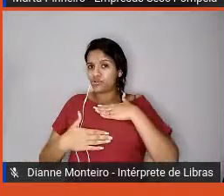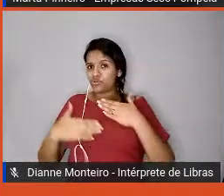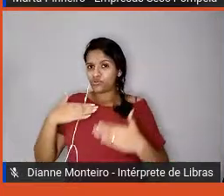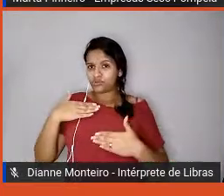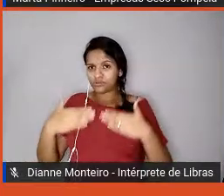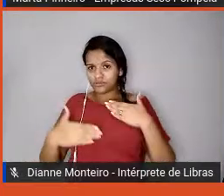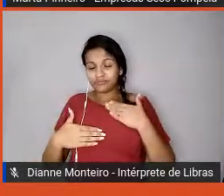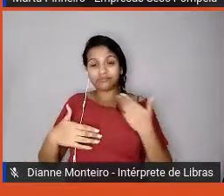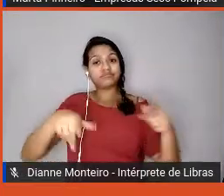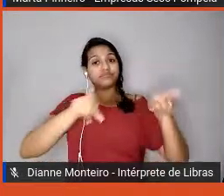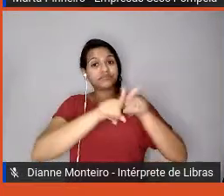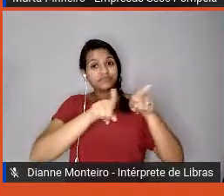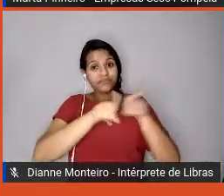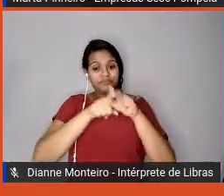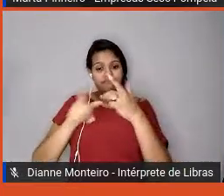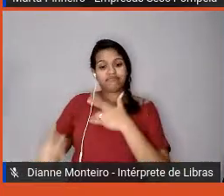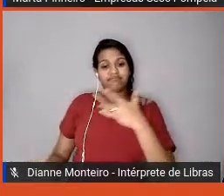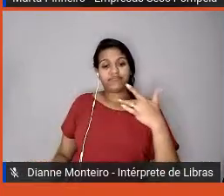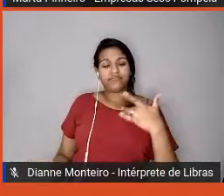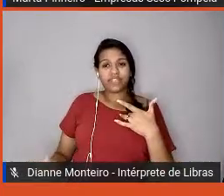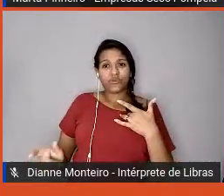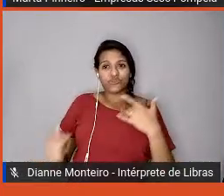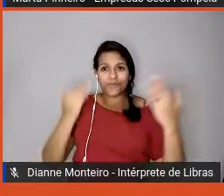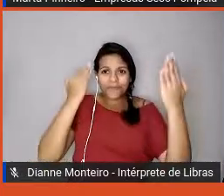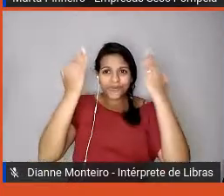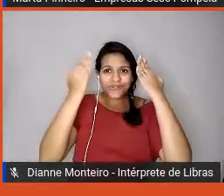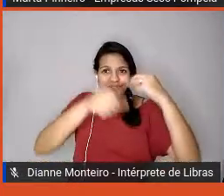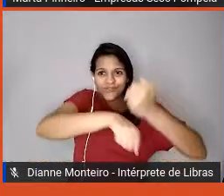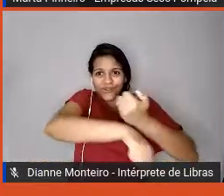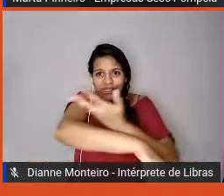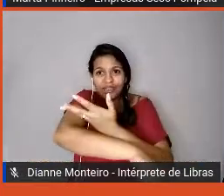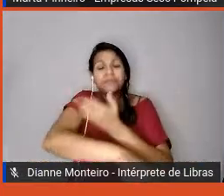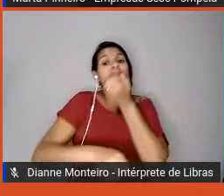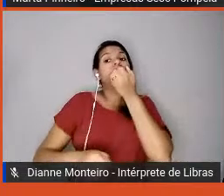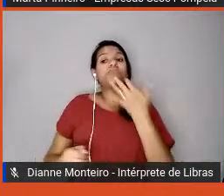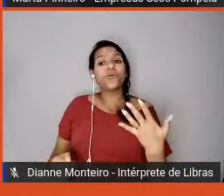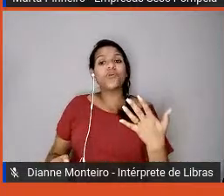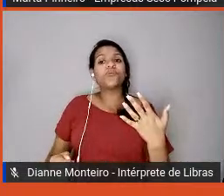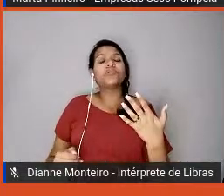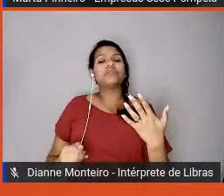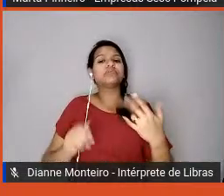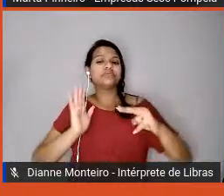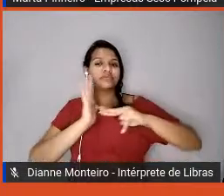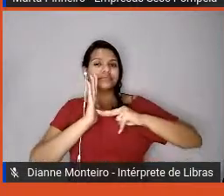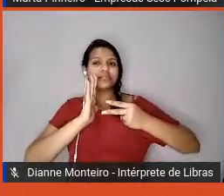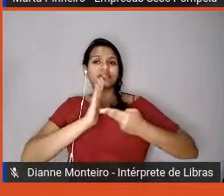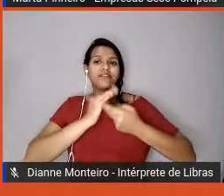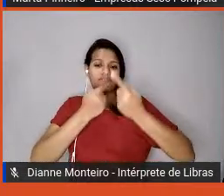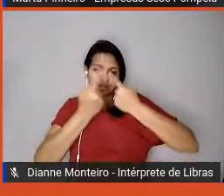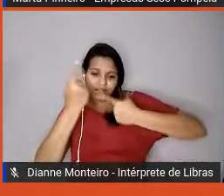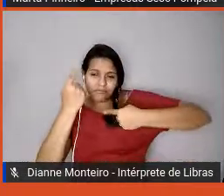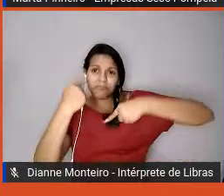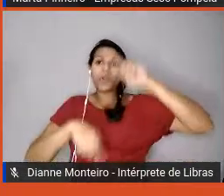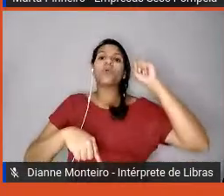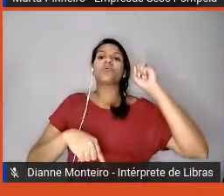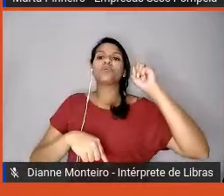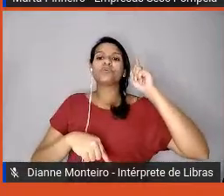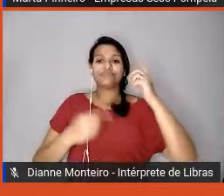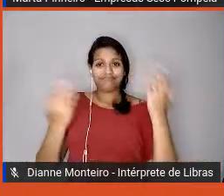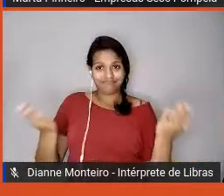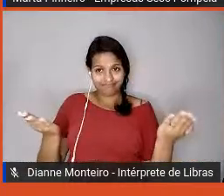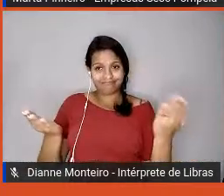boa, porque superou um transtorno, esse sim é um super-herói, né, ele vai sair depois desse transtorno